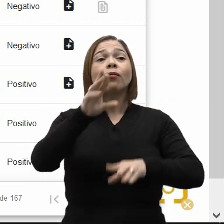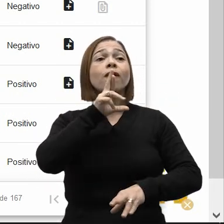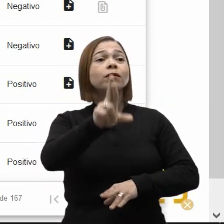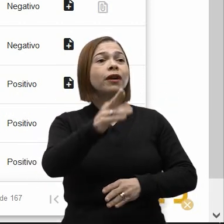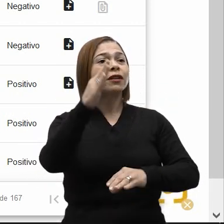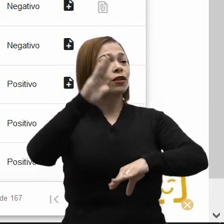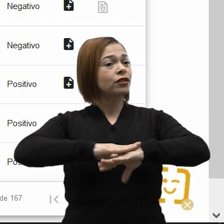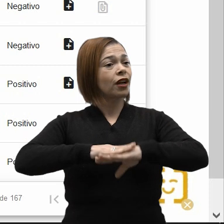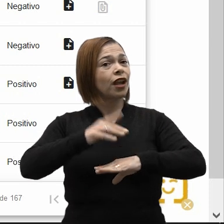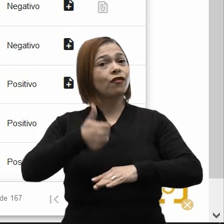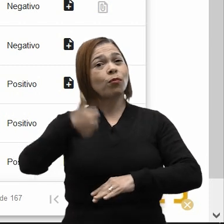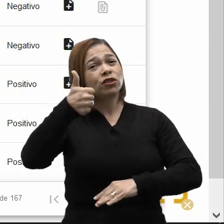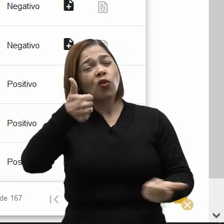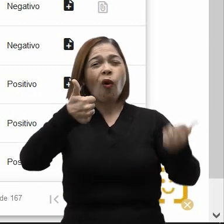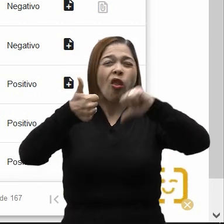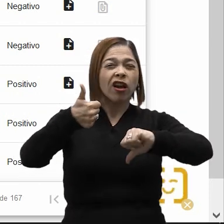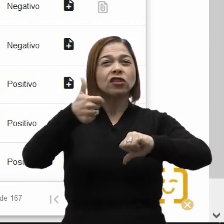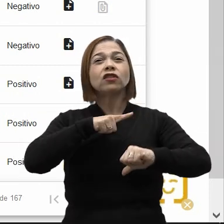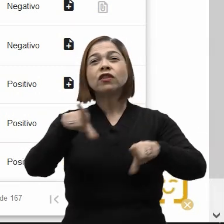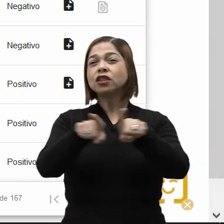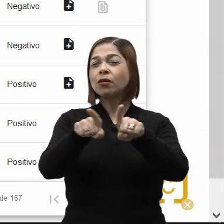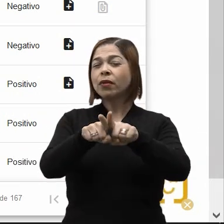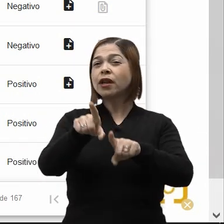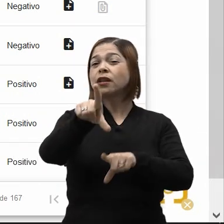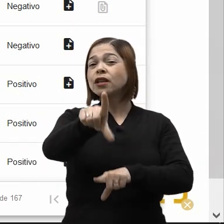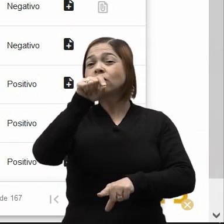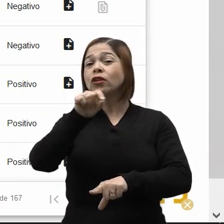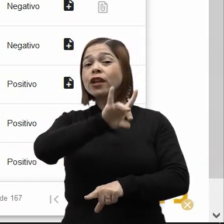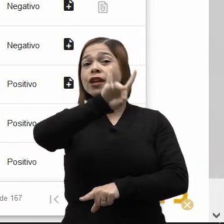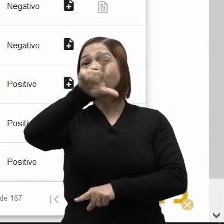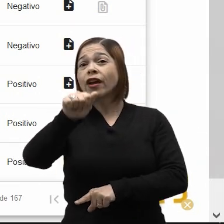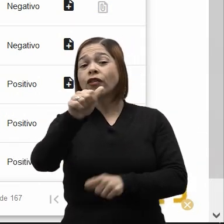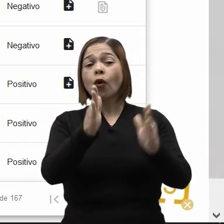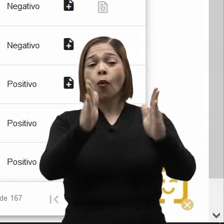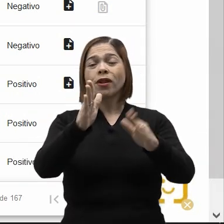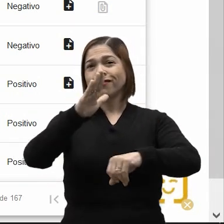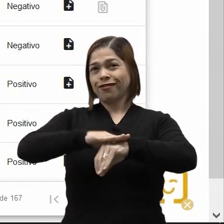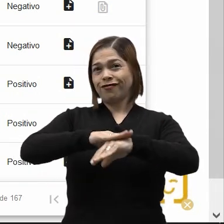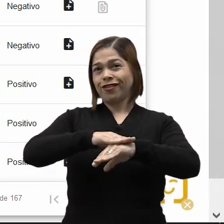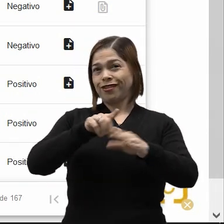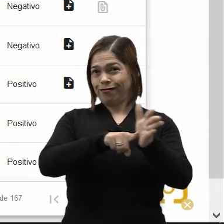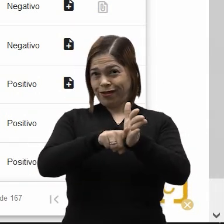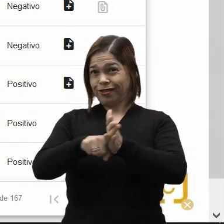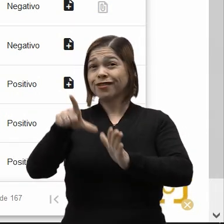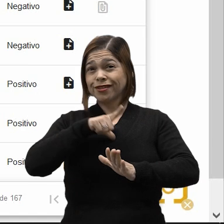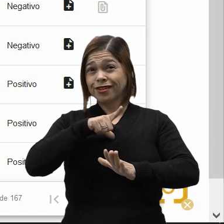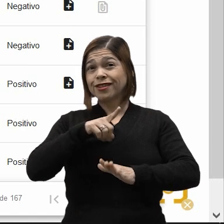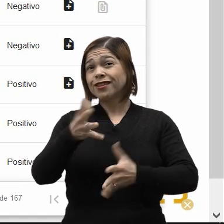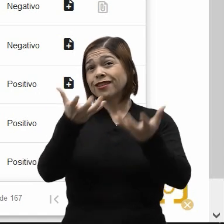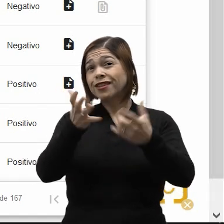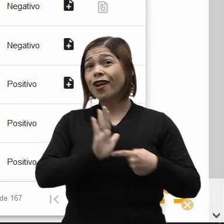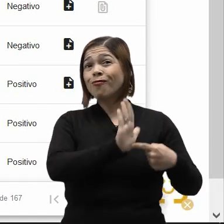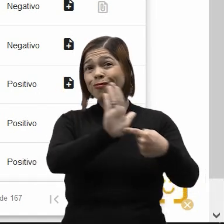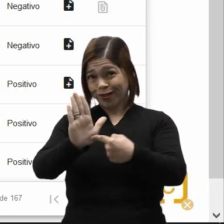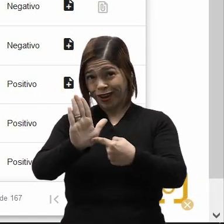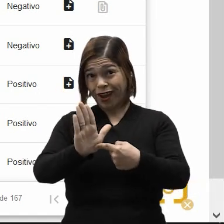por resultado tarefa positivo ou negativo, e ainda filtrar a data ou período de realização das pesquisas que se